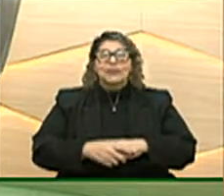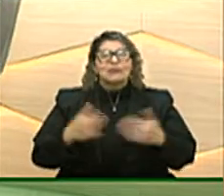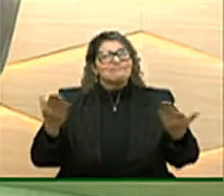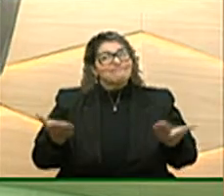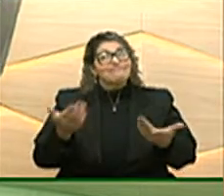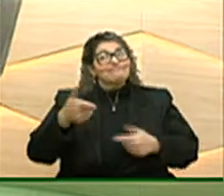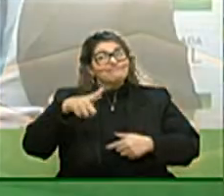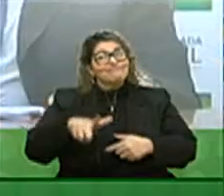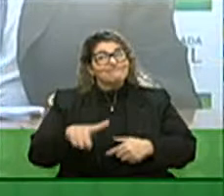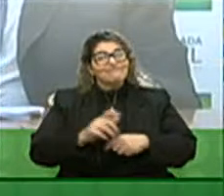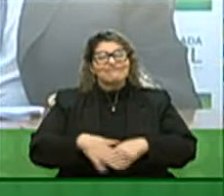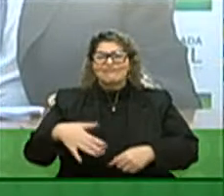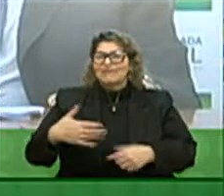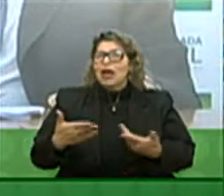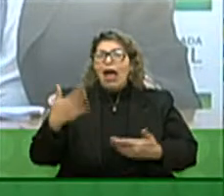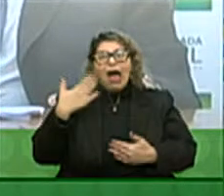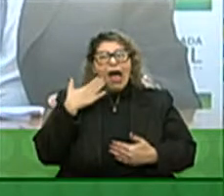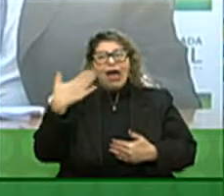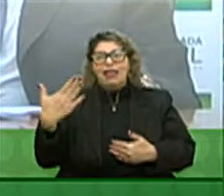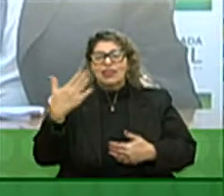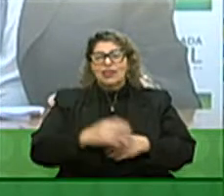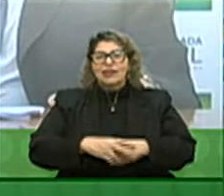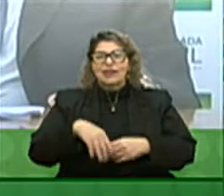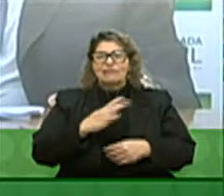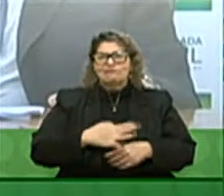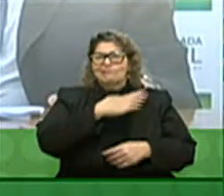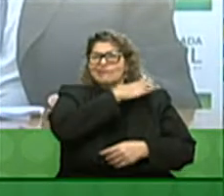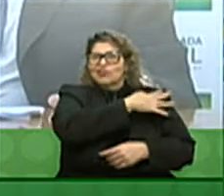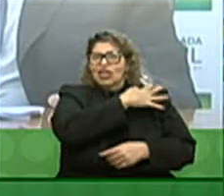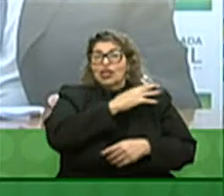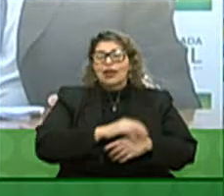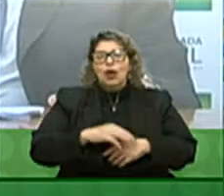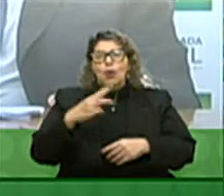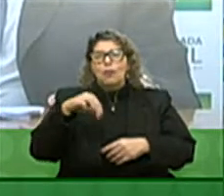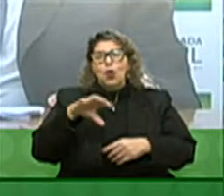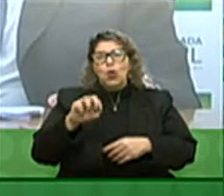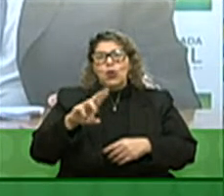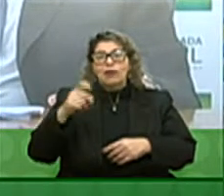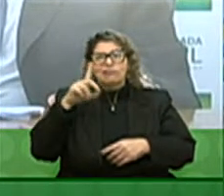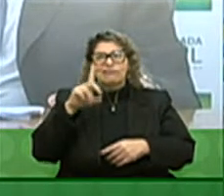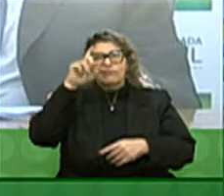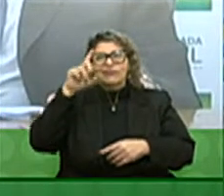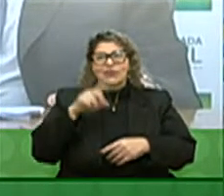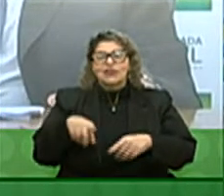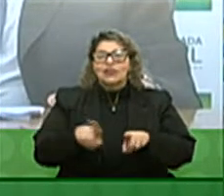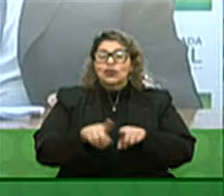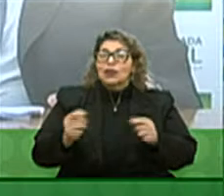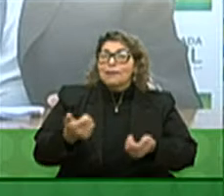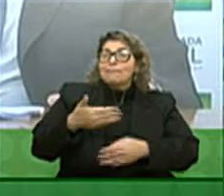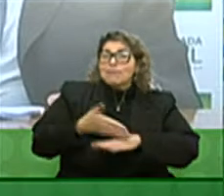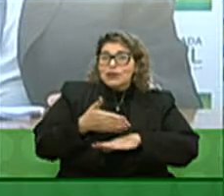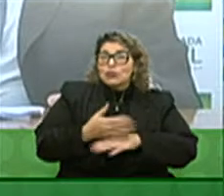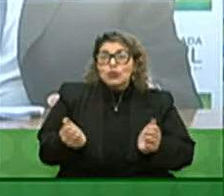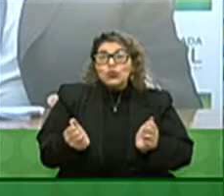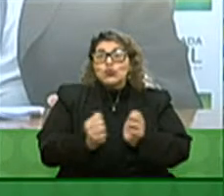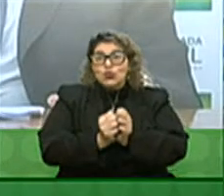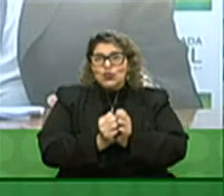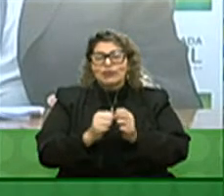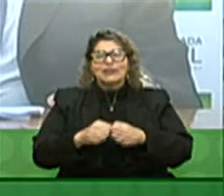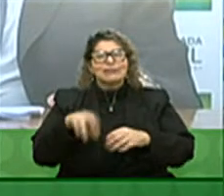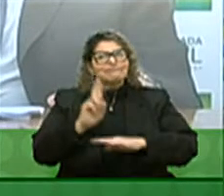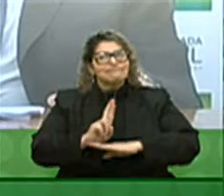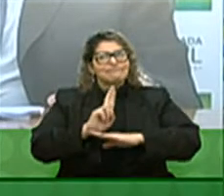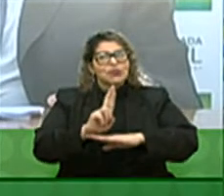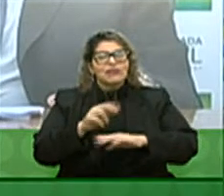registrar o nosso agradecimento general Mourão pela sua presença e participação conosco também fazer uma